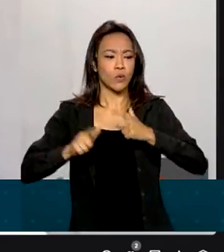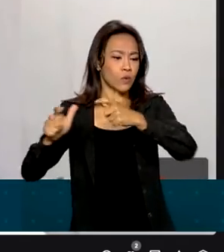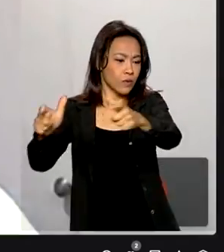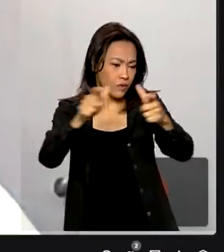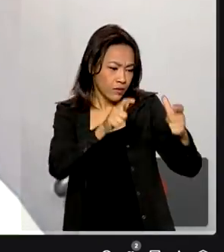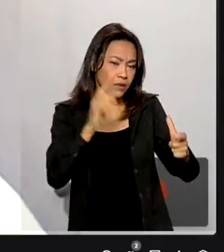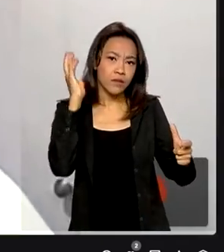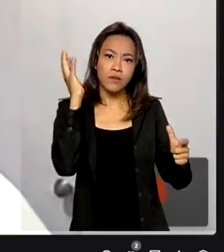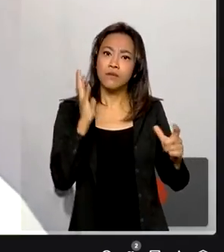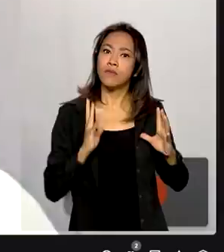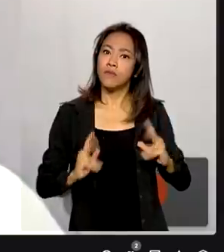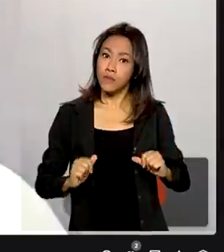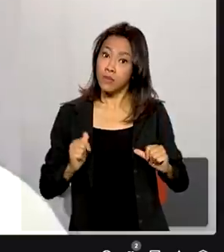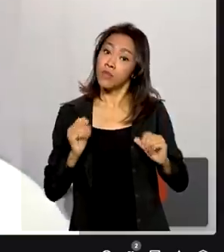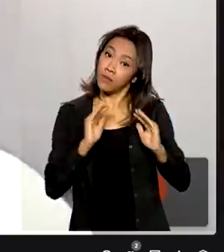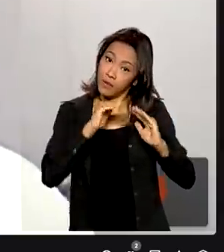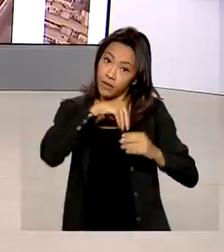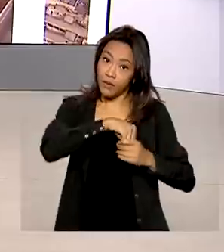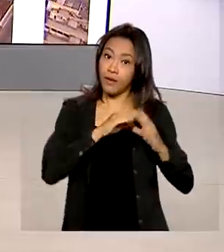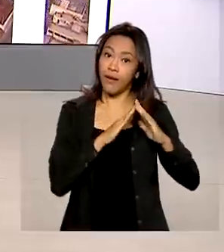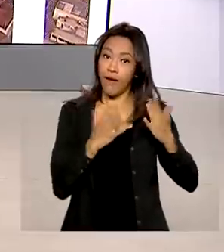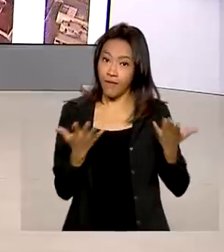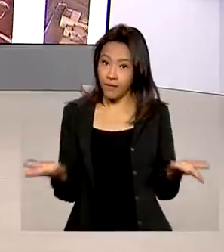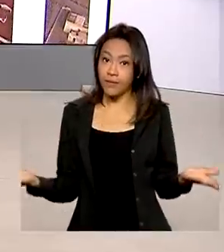praias. Isso é tudo extensão da nossa casa, né?